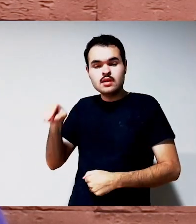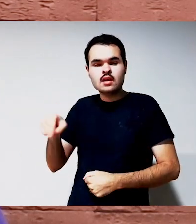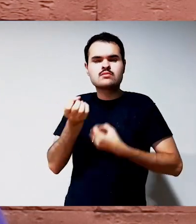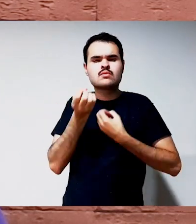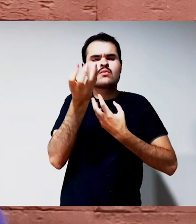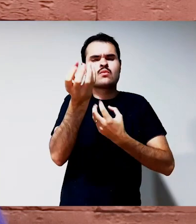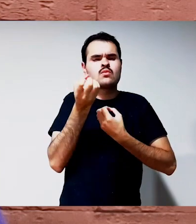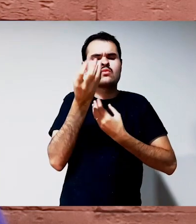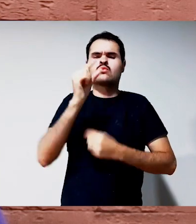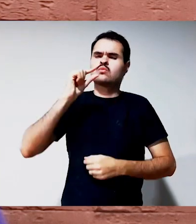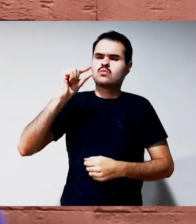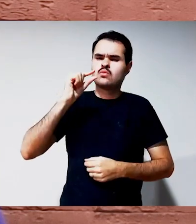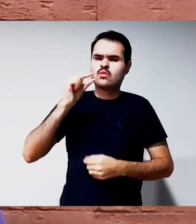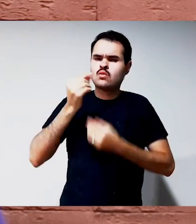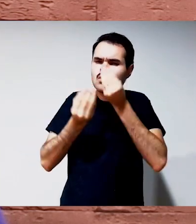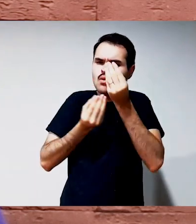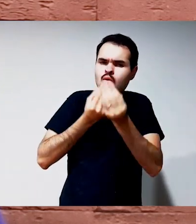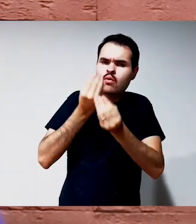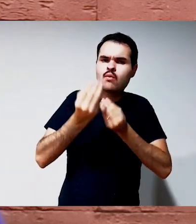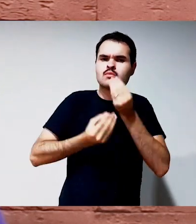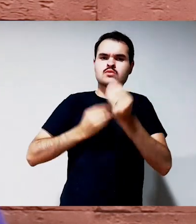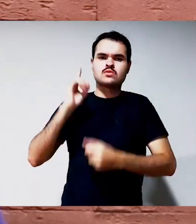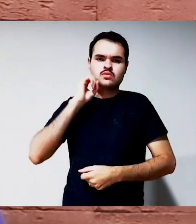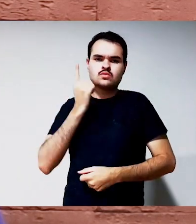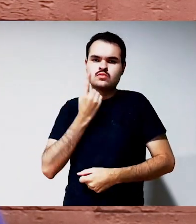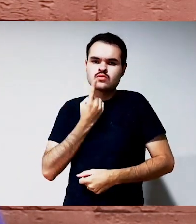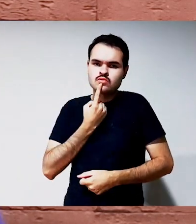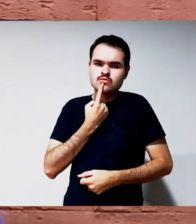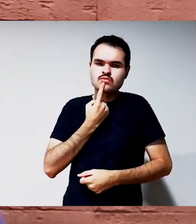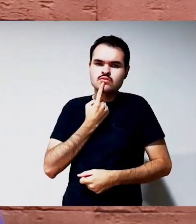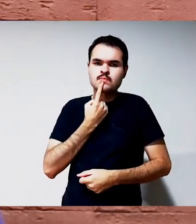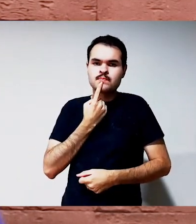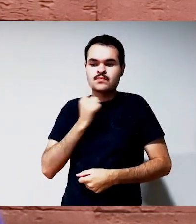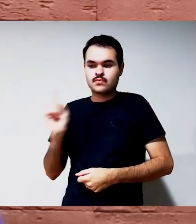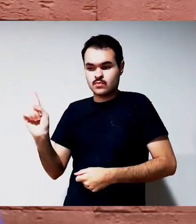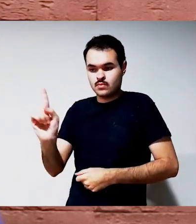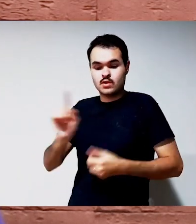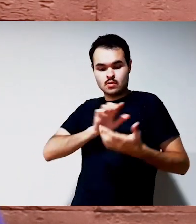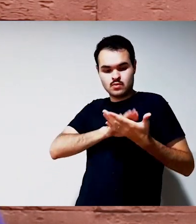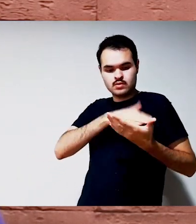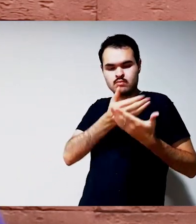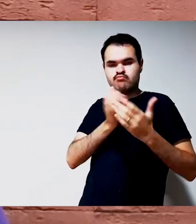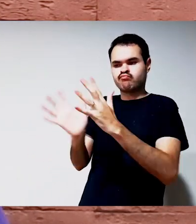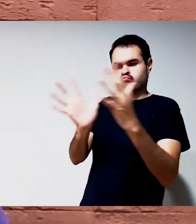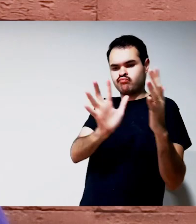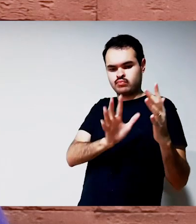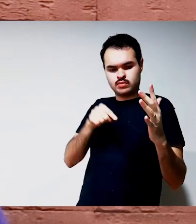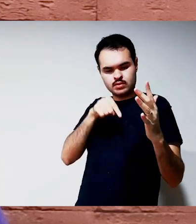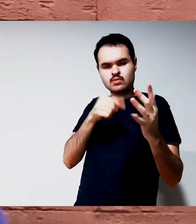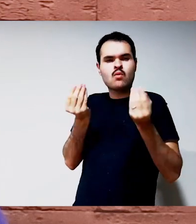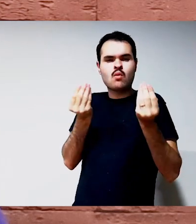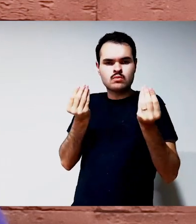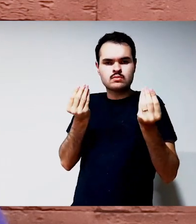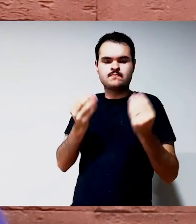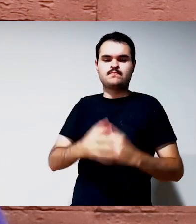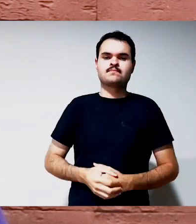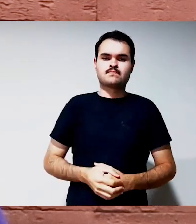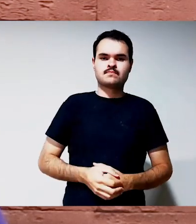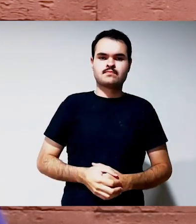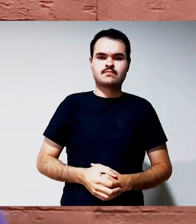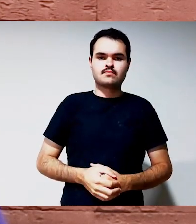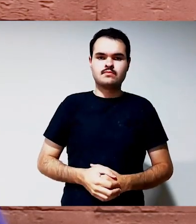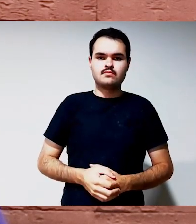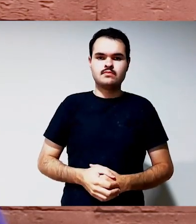Então ela conta um pouco dessa trajetória, desse percurso percorrido pelos intérpretes de libras. Este livro foi publicado